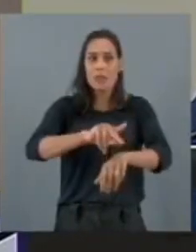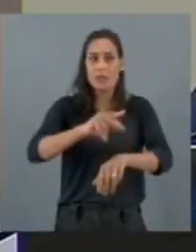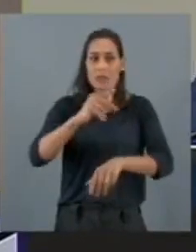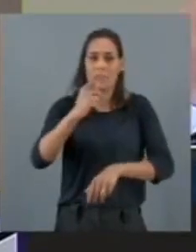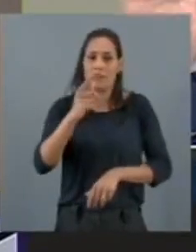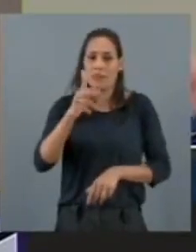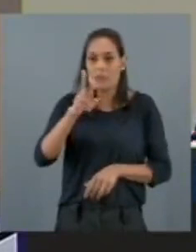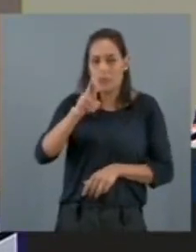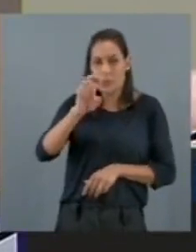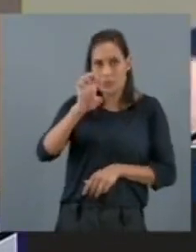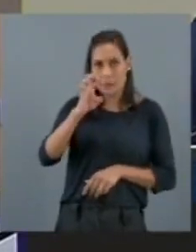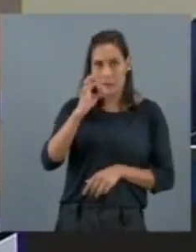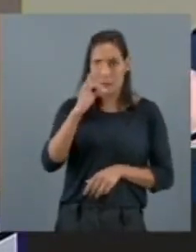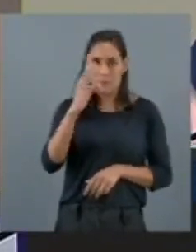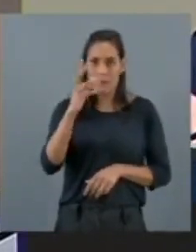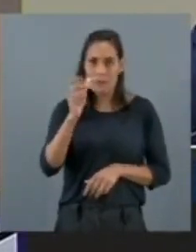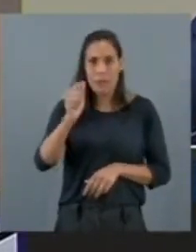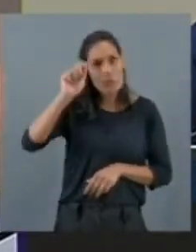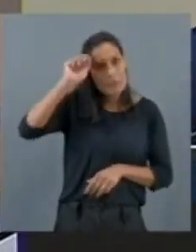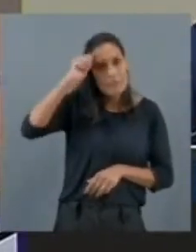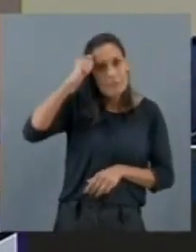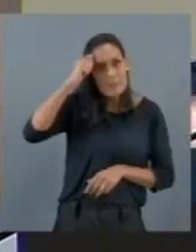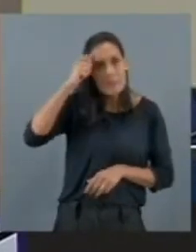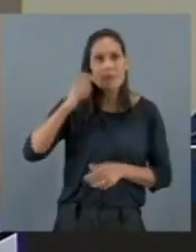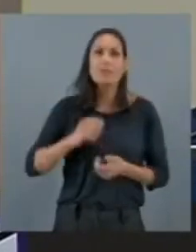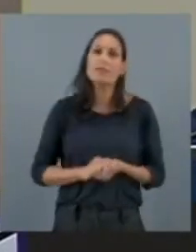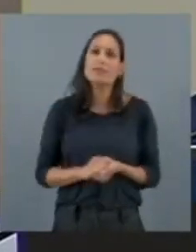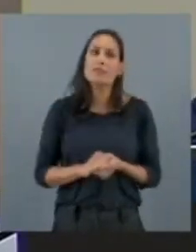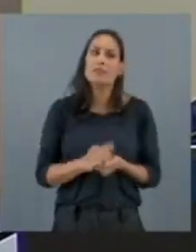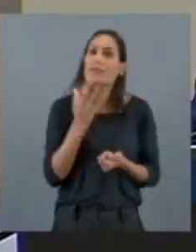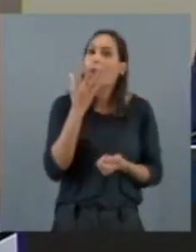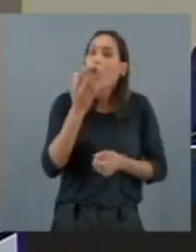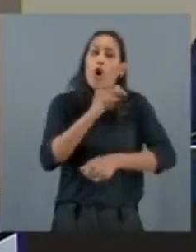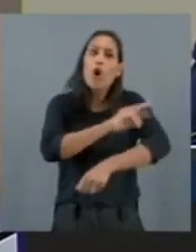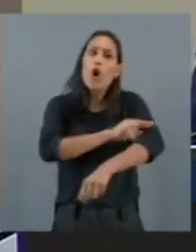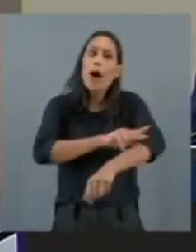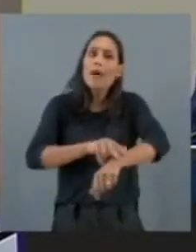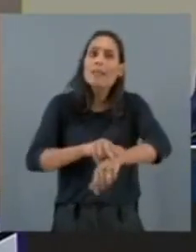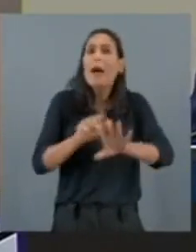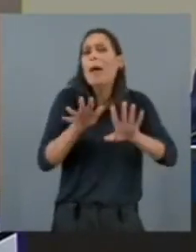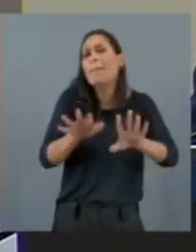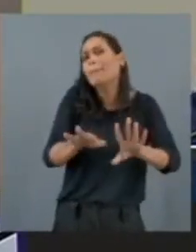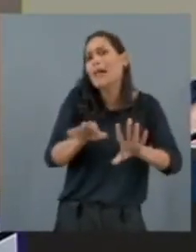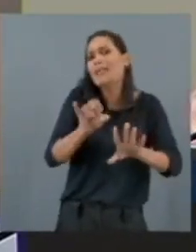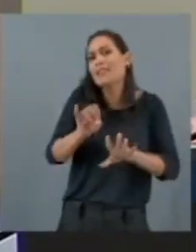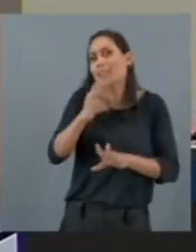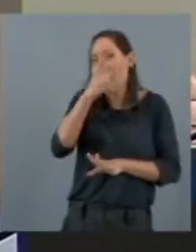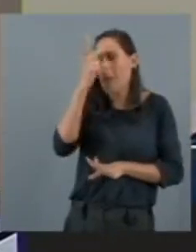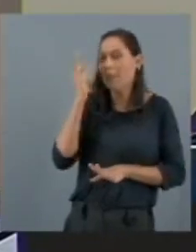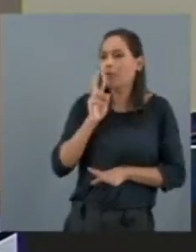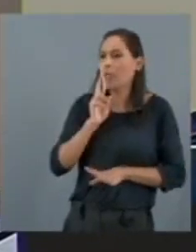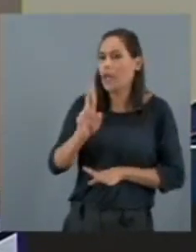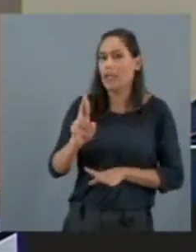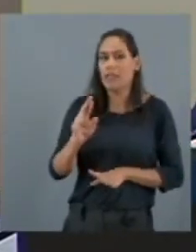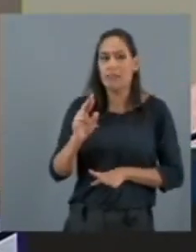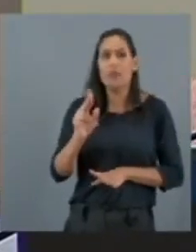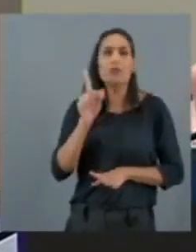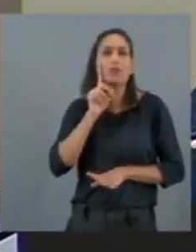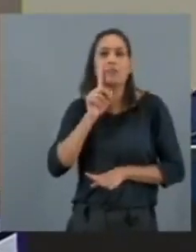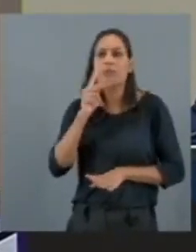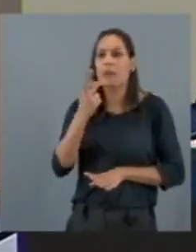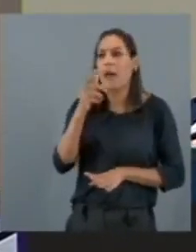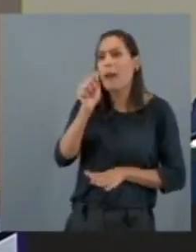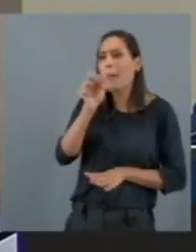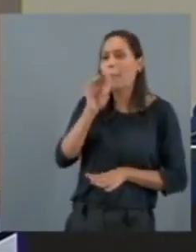O IBGE não questiona, preta. Então, lá, raça, está lá, preta. Mas quando diz que é parada ou mestiço, mas o senhor, não tem lá